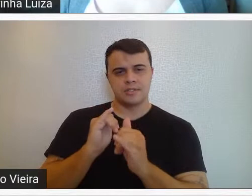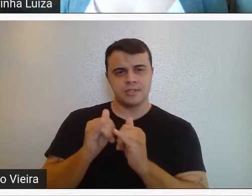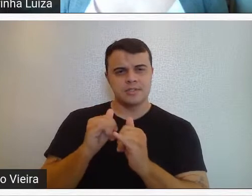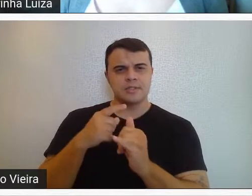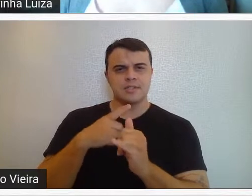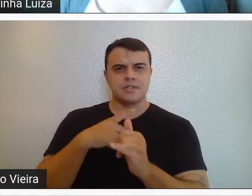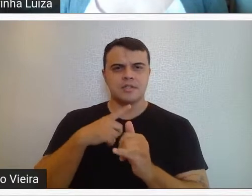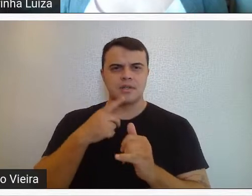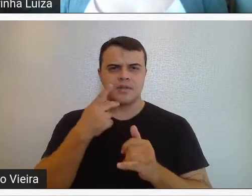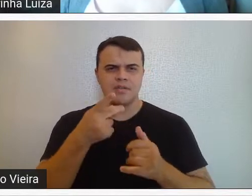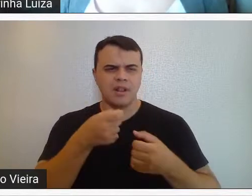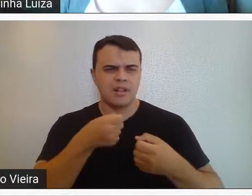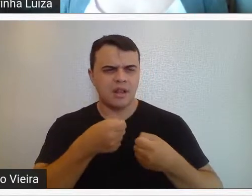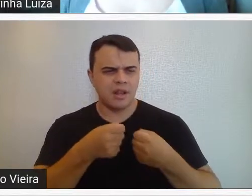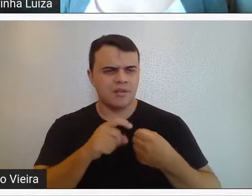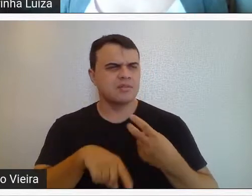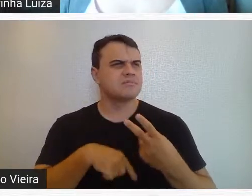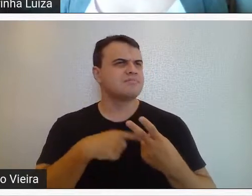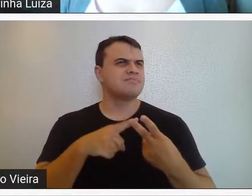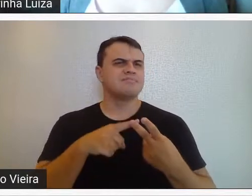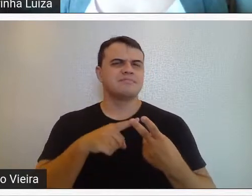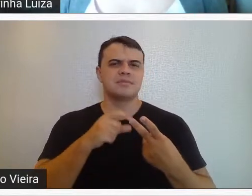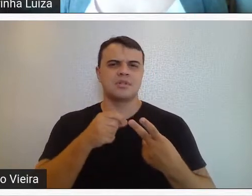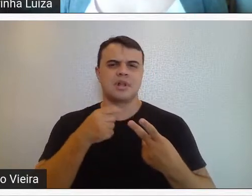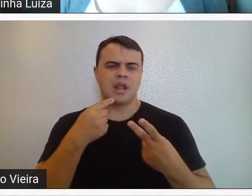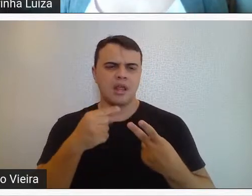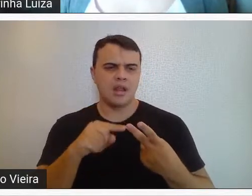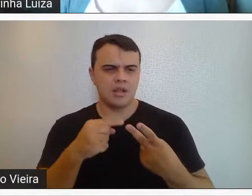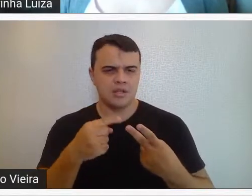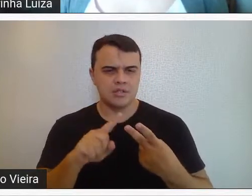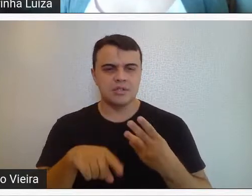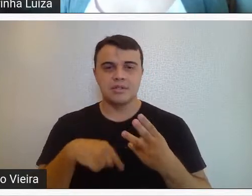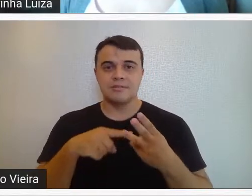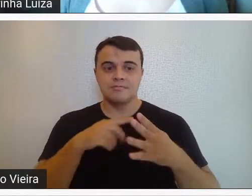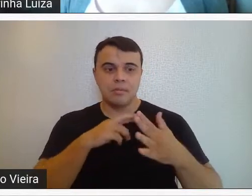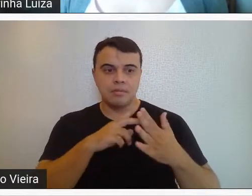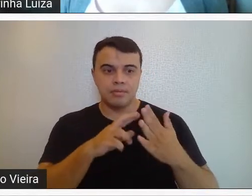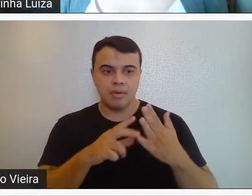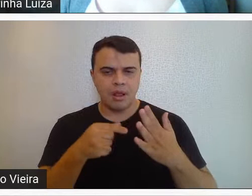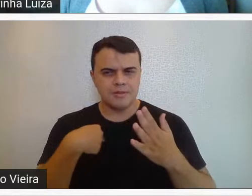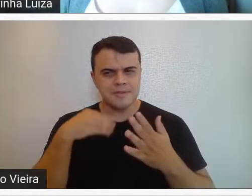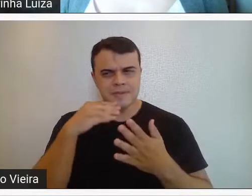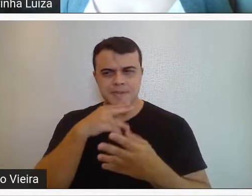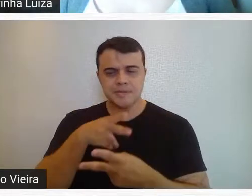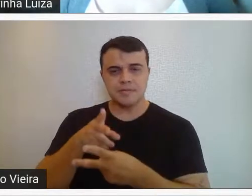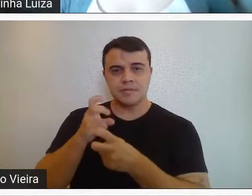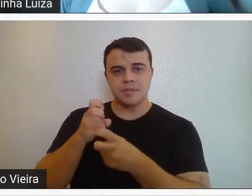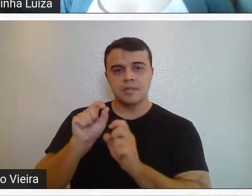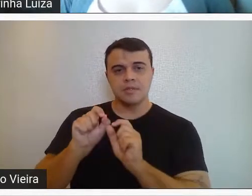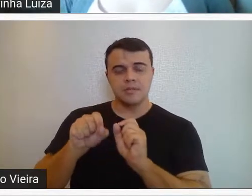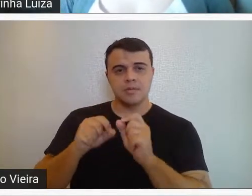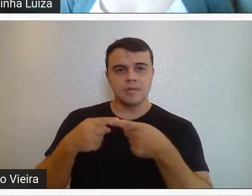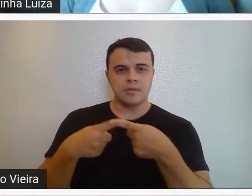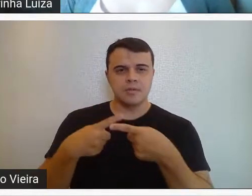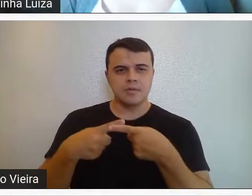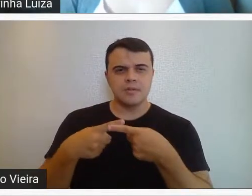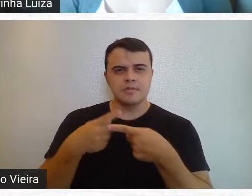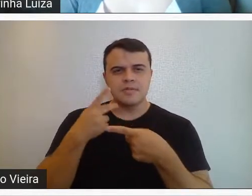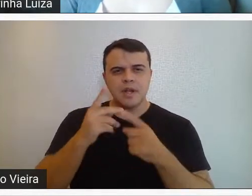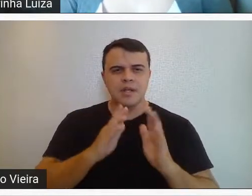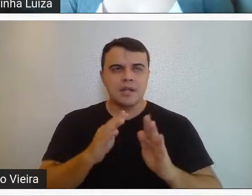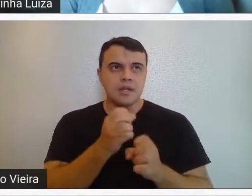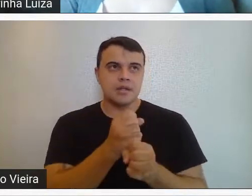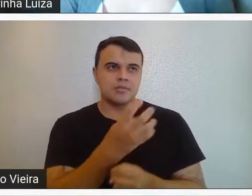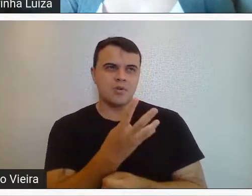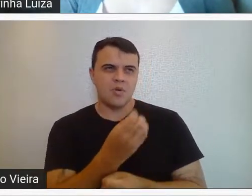notas, entrevistas, críticas. Então, o que a gente percebe? A gente percebe exatamente na década de